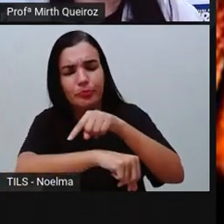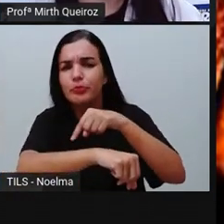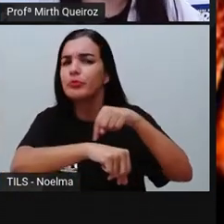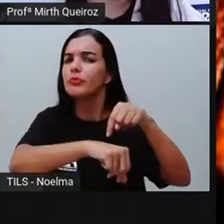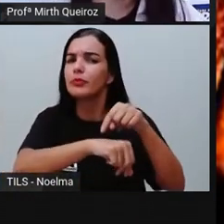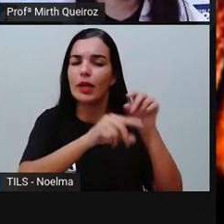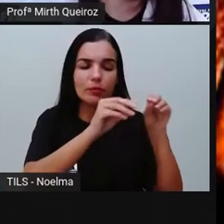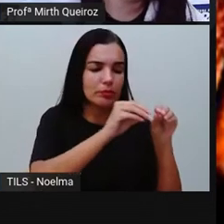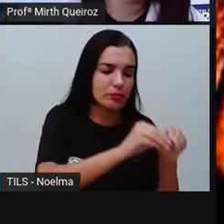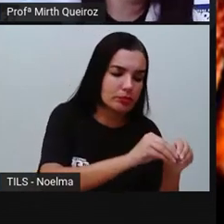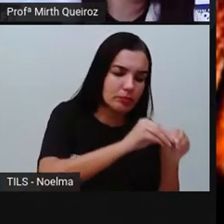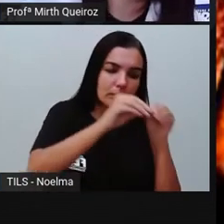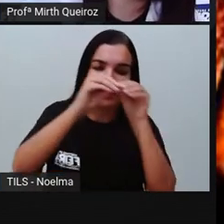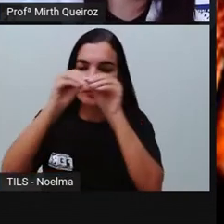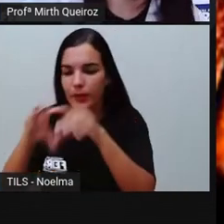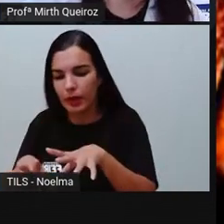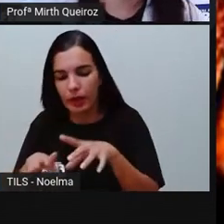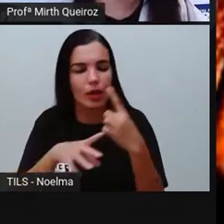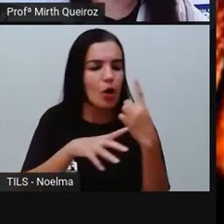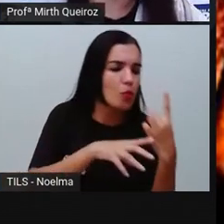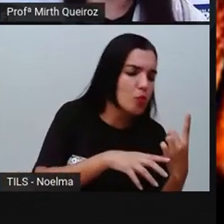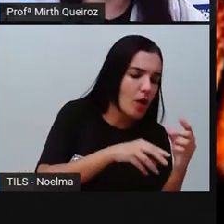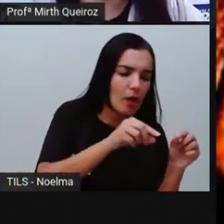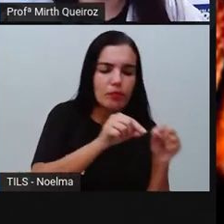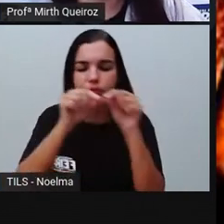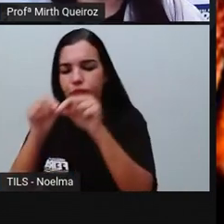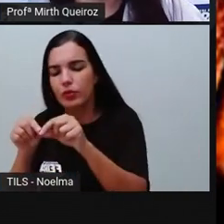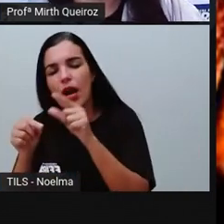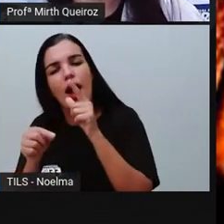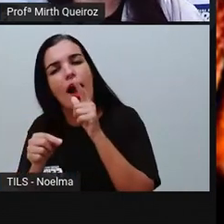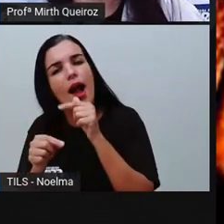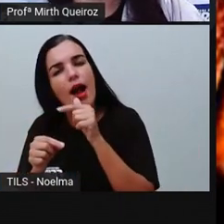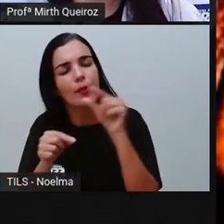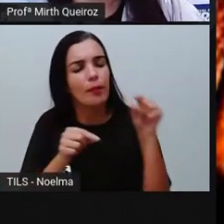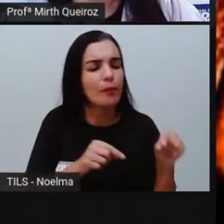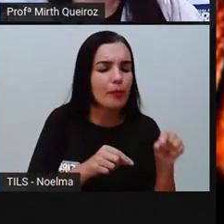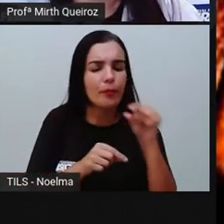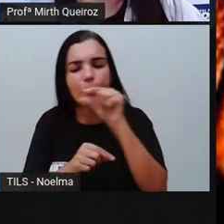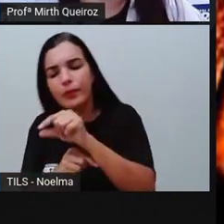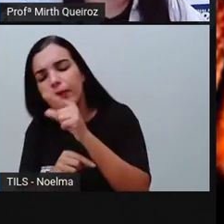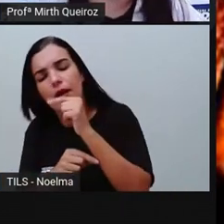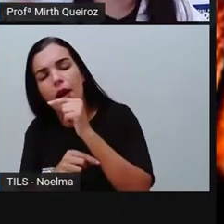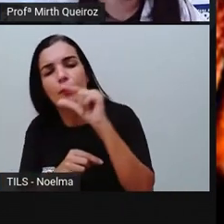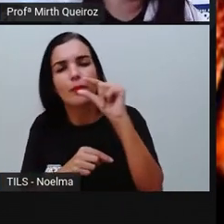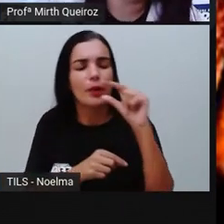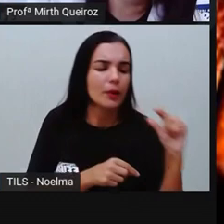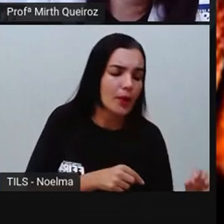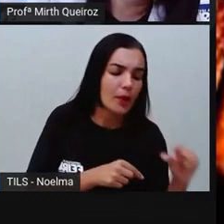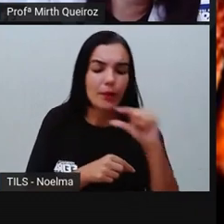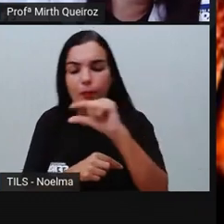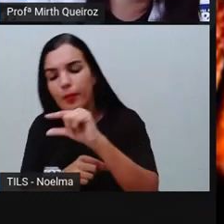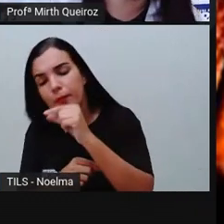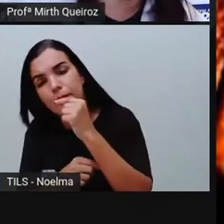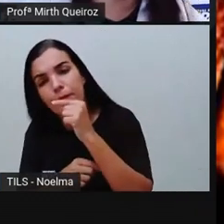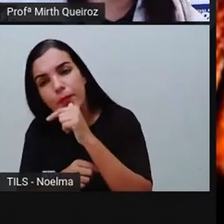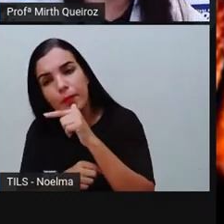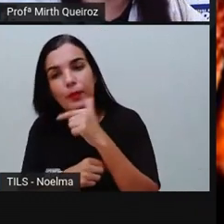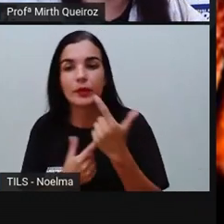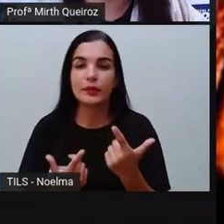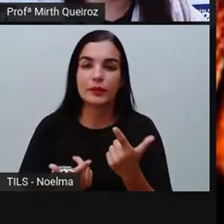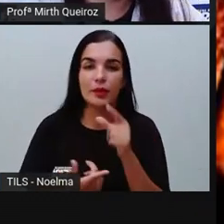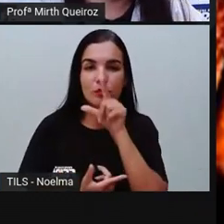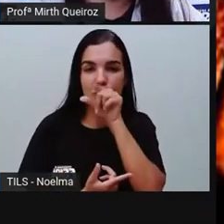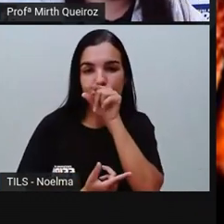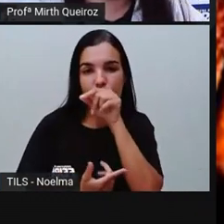assim. Levava uma gota, voltava, pegava mais um pouquinho de água e levava de novo uma gotinha no seu